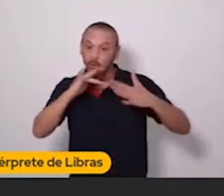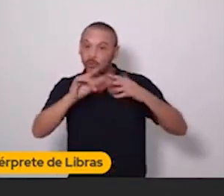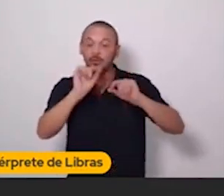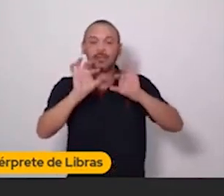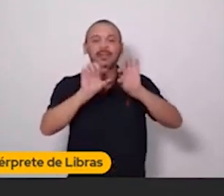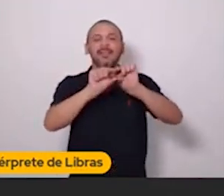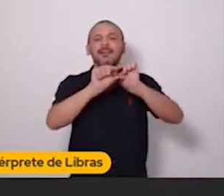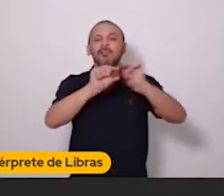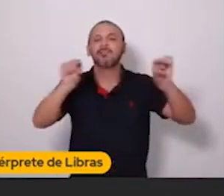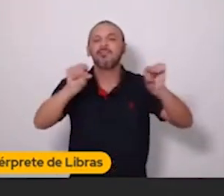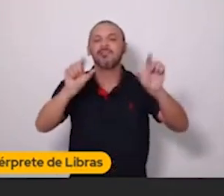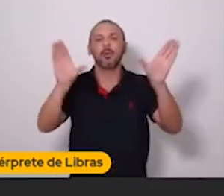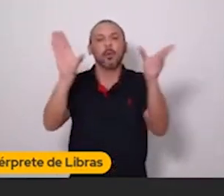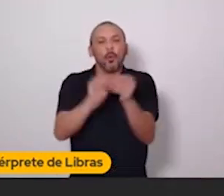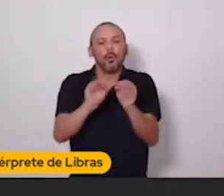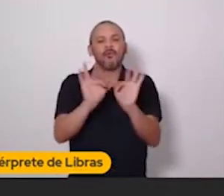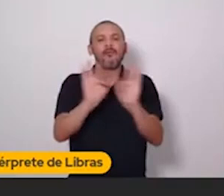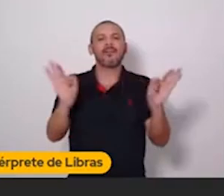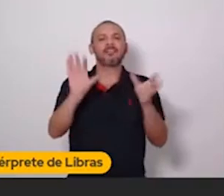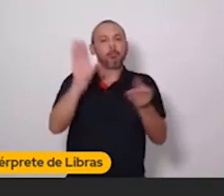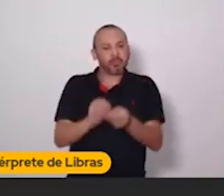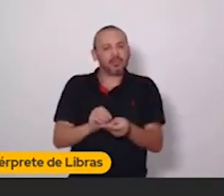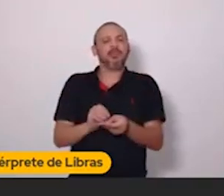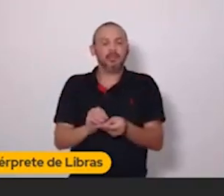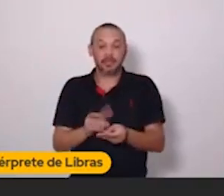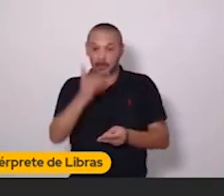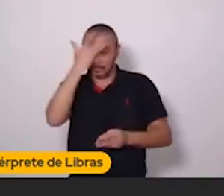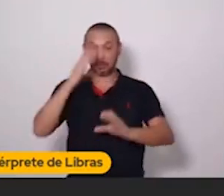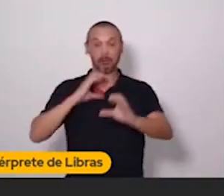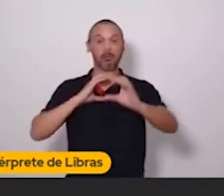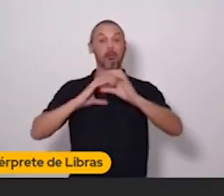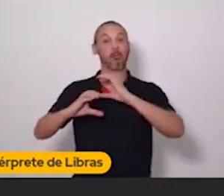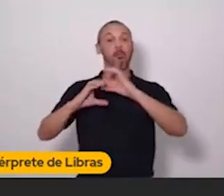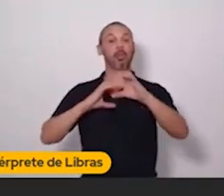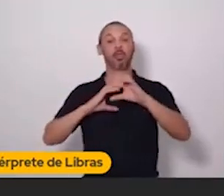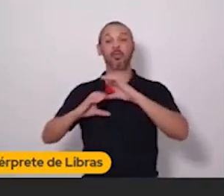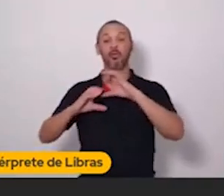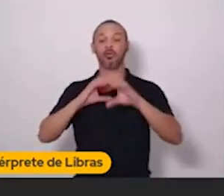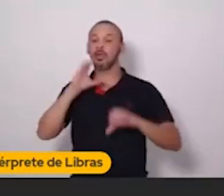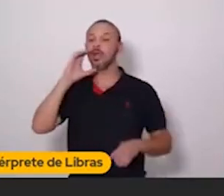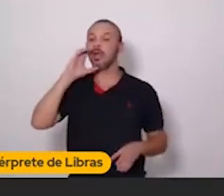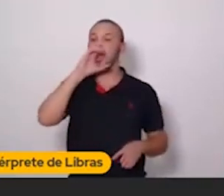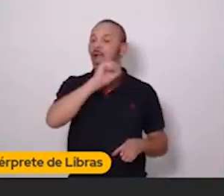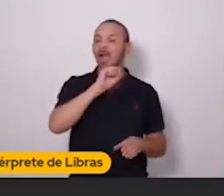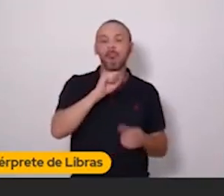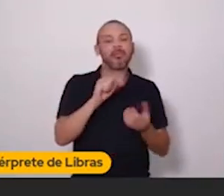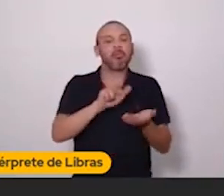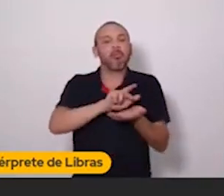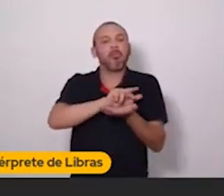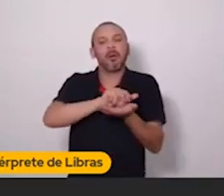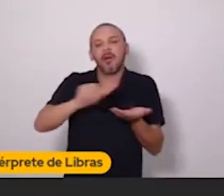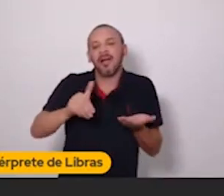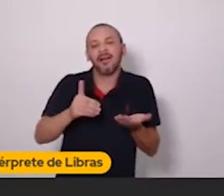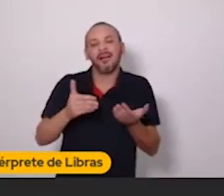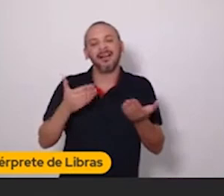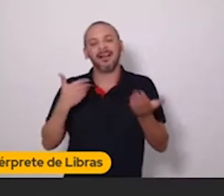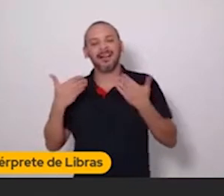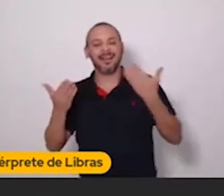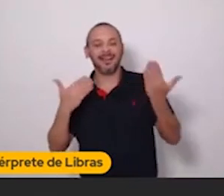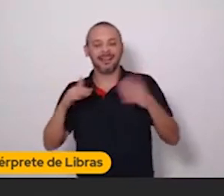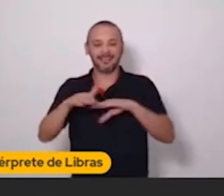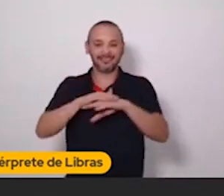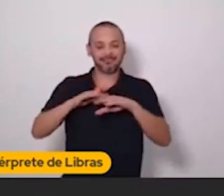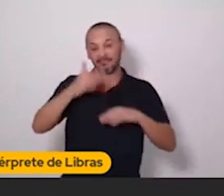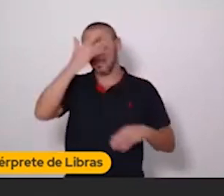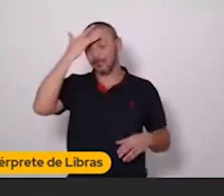frases curtas. Onde as pessoas se comunicam de uma forma mais despojada. Costuma ser uma rede social onde